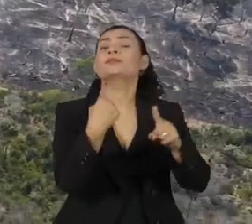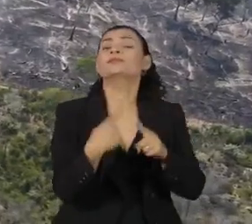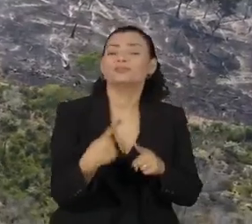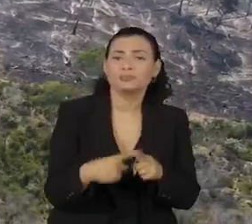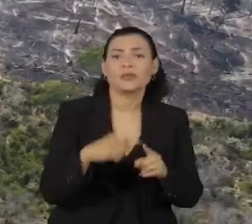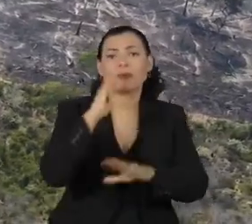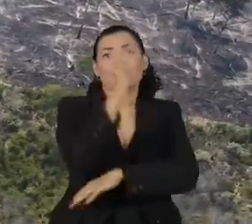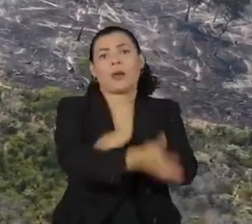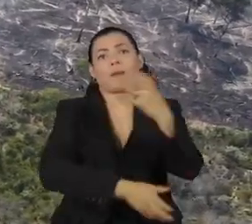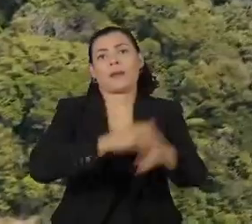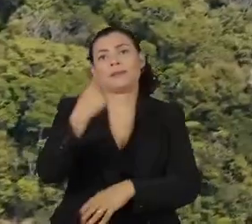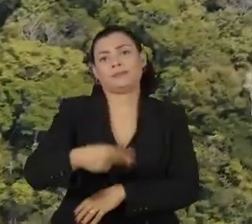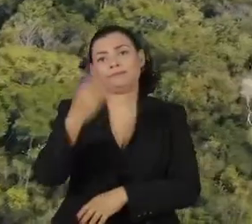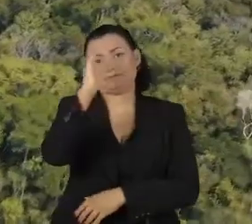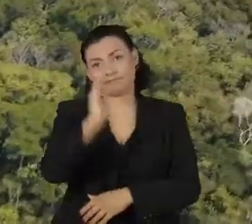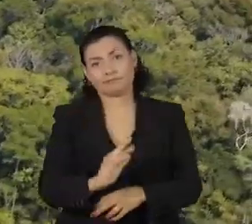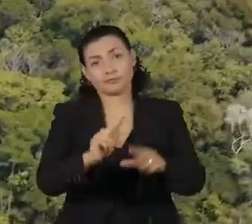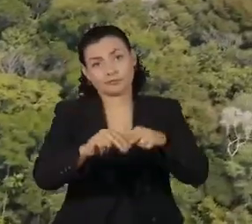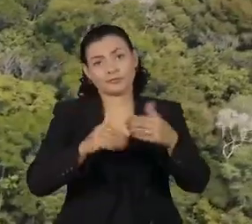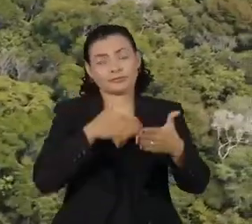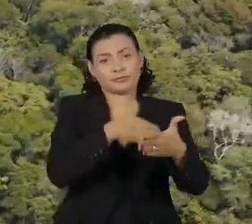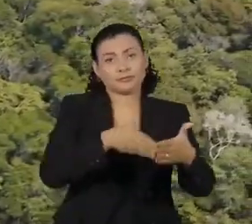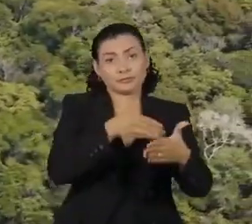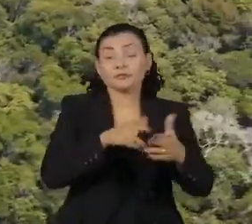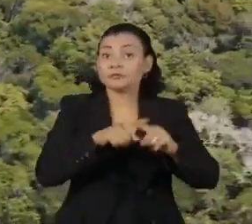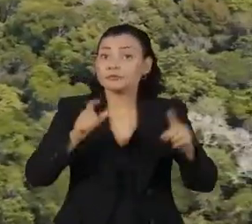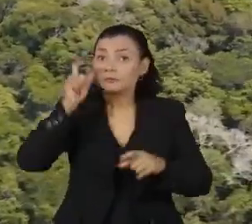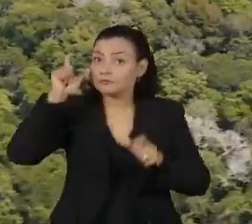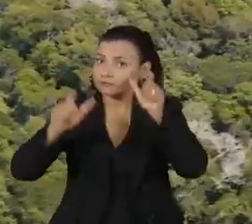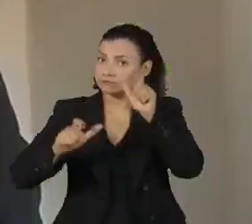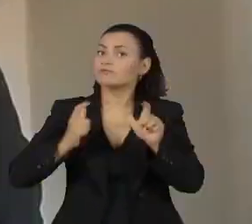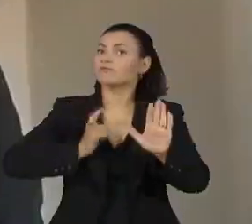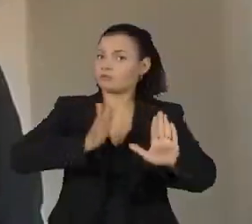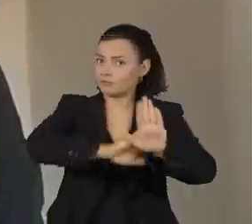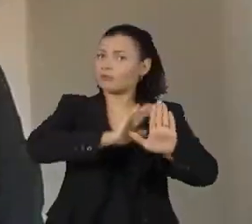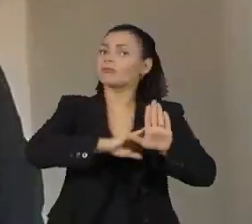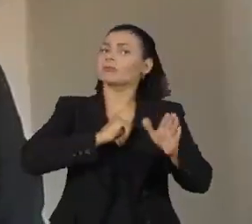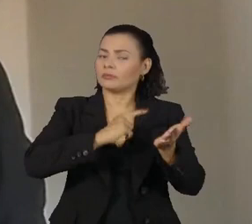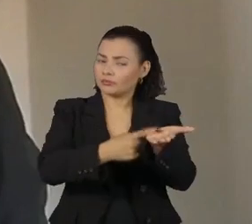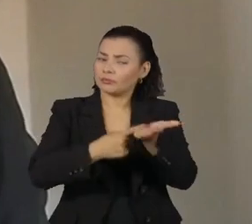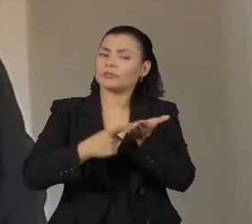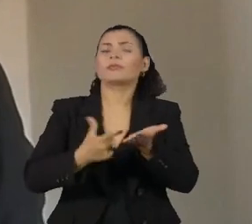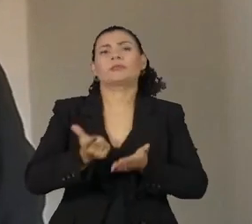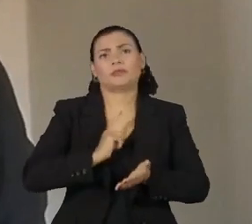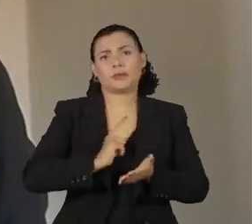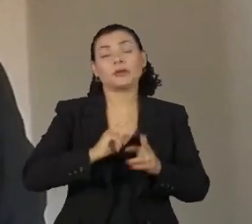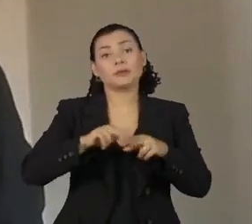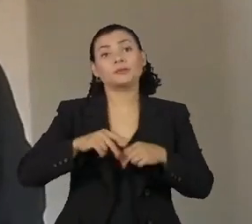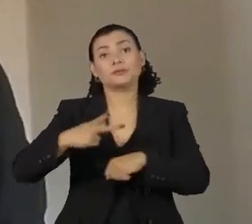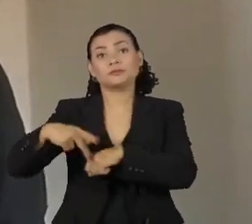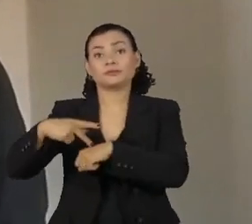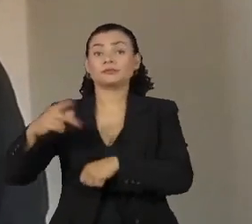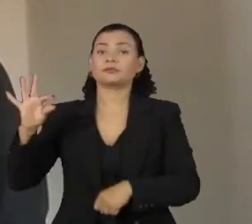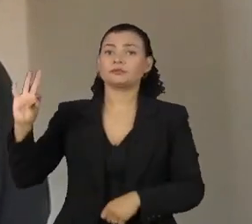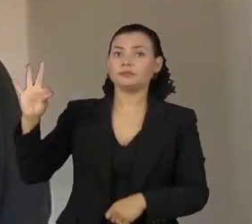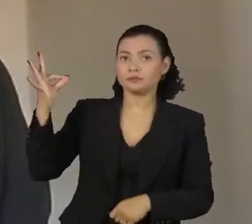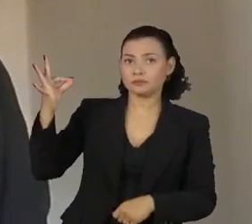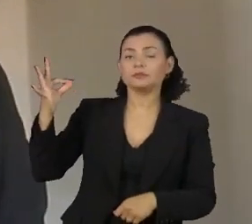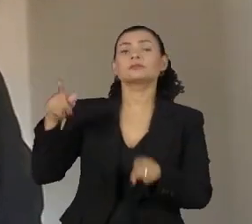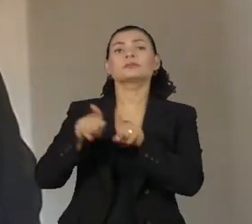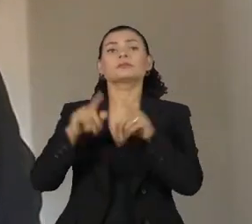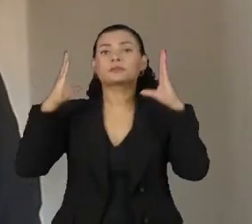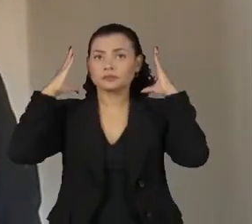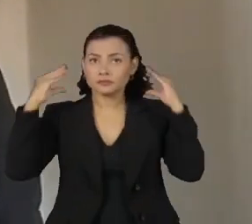do desmatamento no Brasil, mas outros interesses estão em jogo. Alguns países, como a França, por exemplo, e a